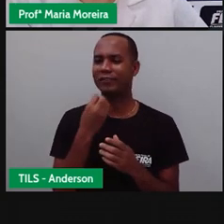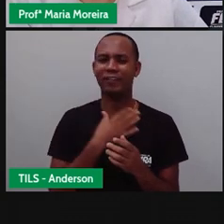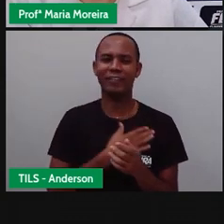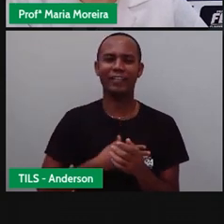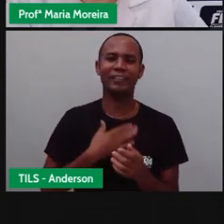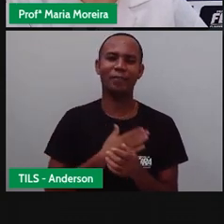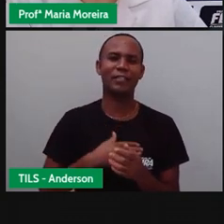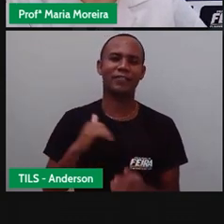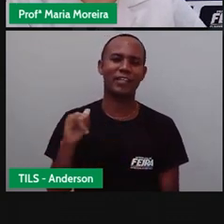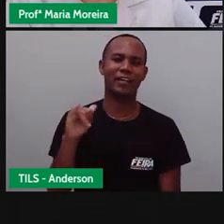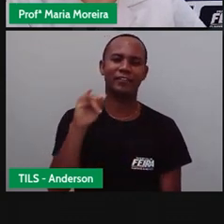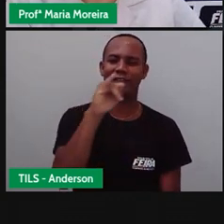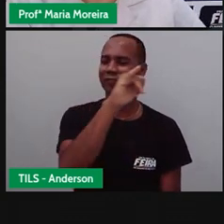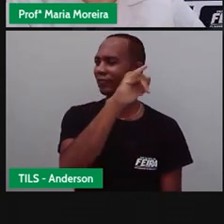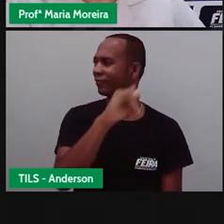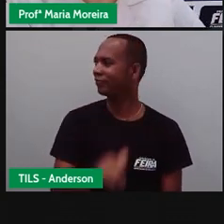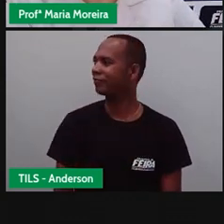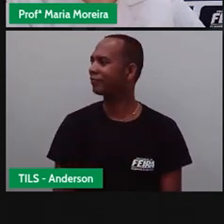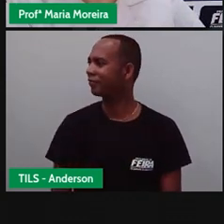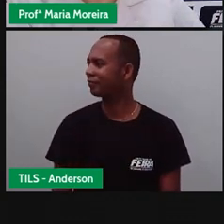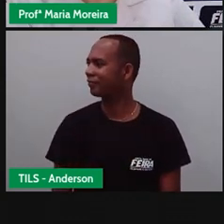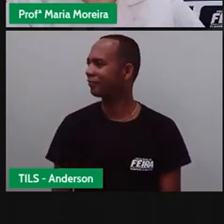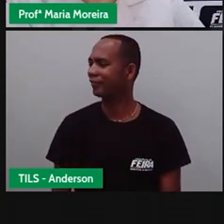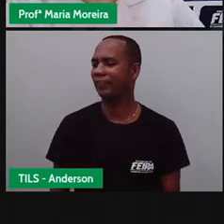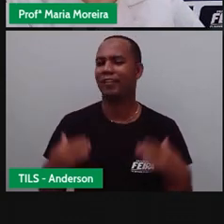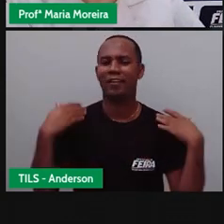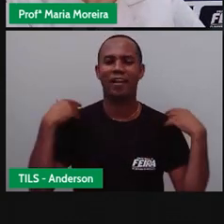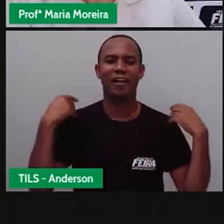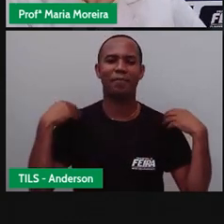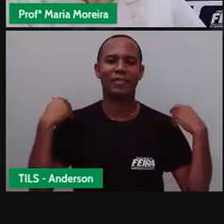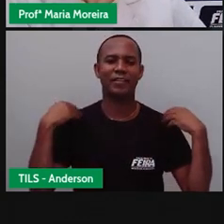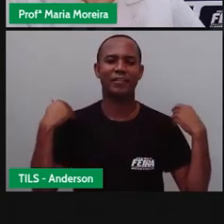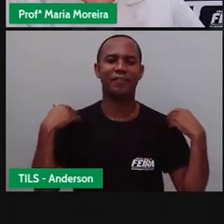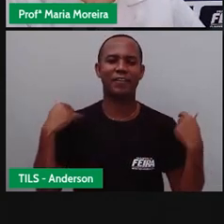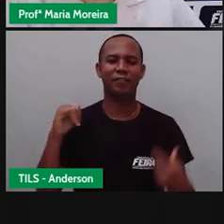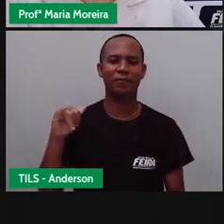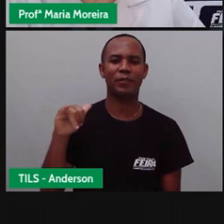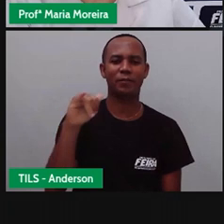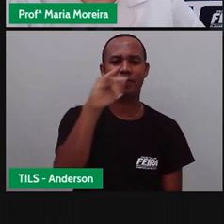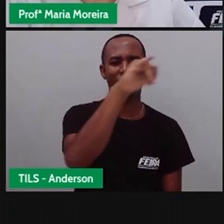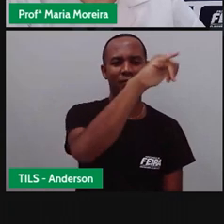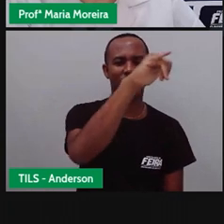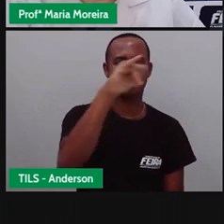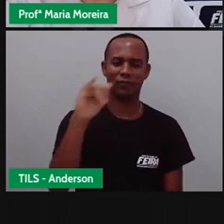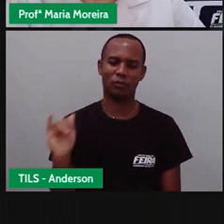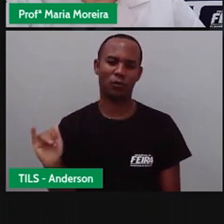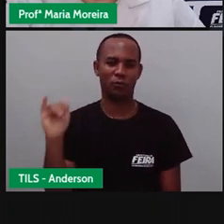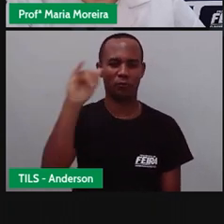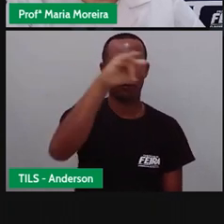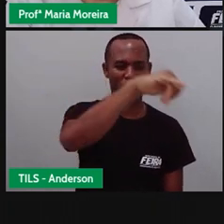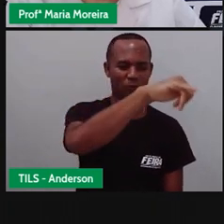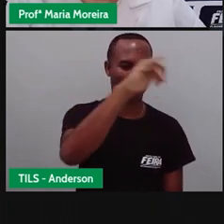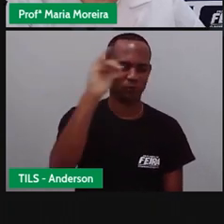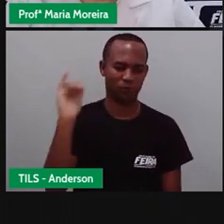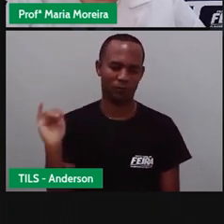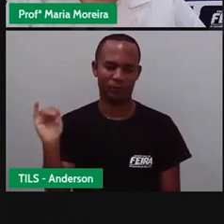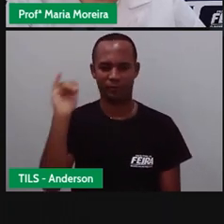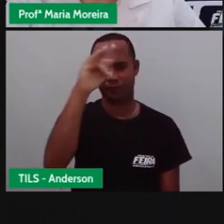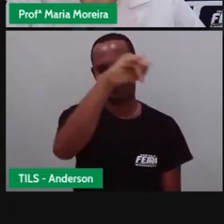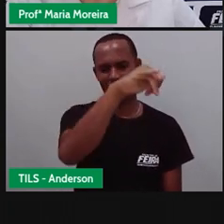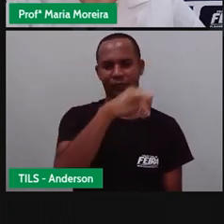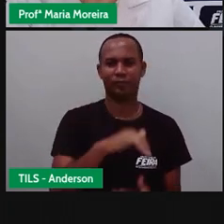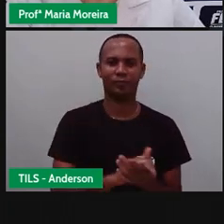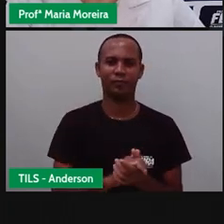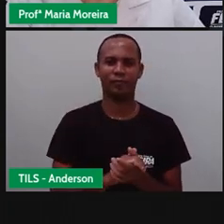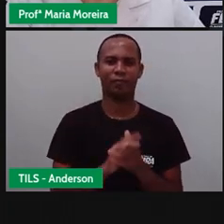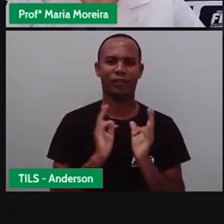Eu morro de medo de altura e eu não gosto de avião. Todas as vezes que tem a possibilidade, eu prefiro passar horas